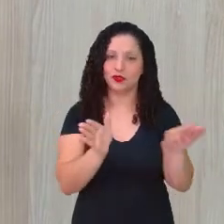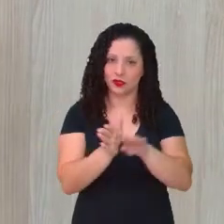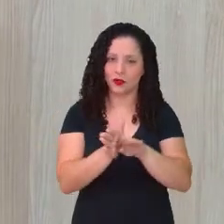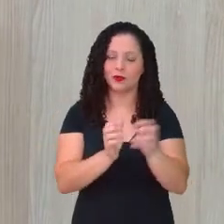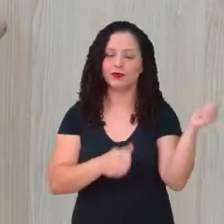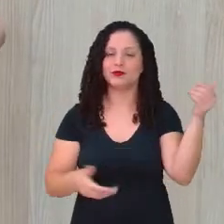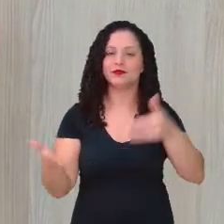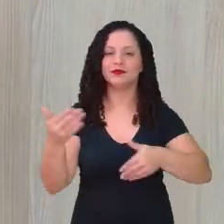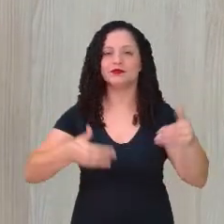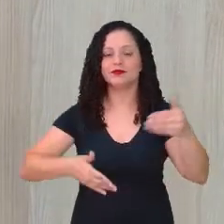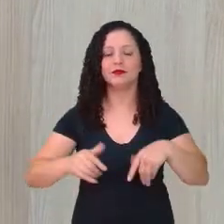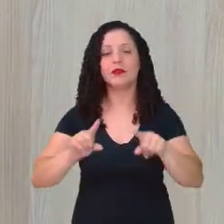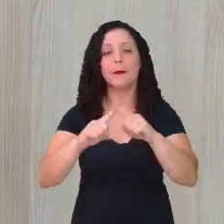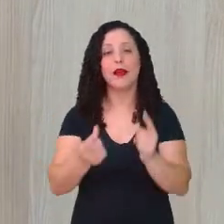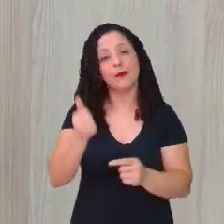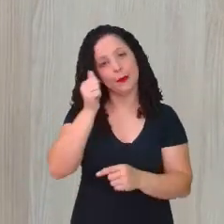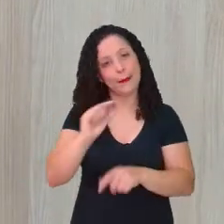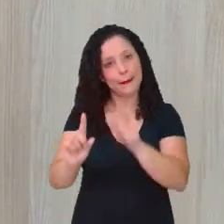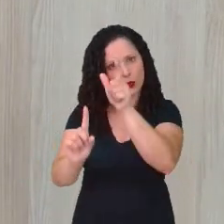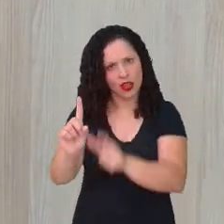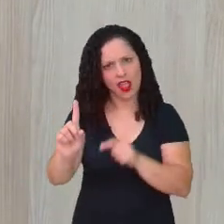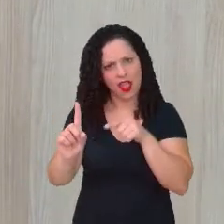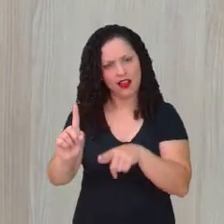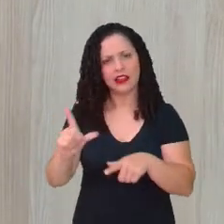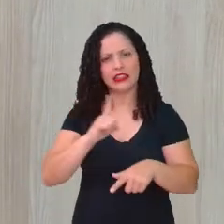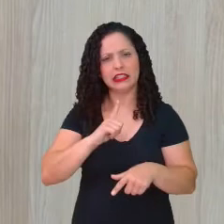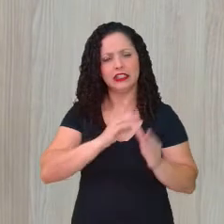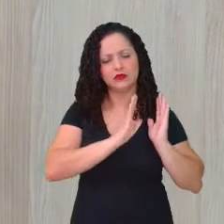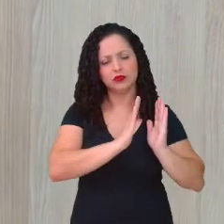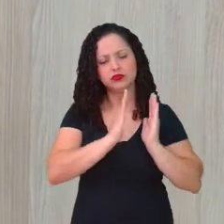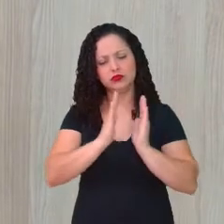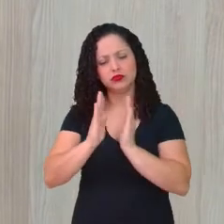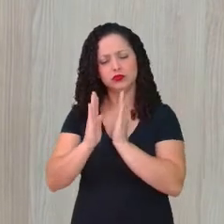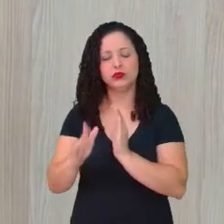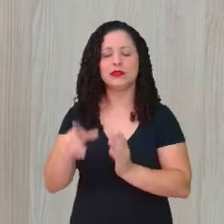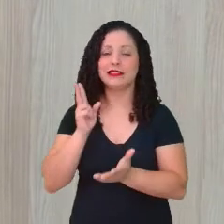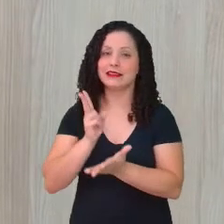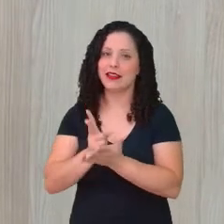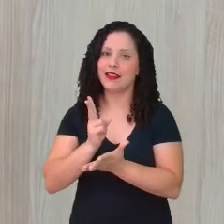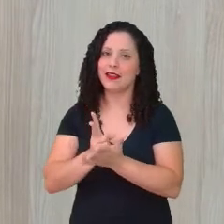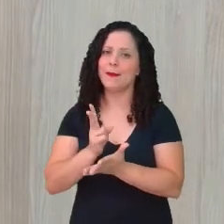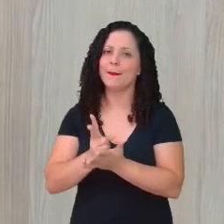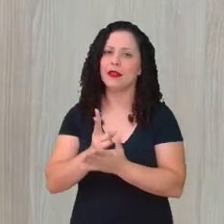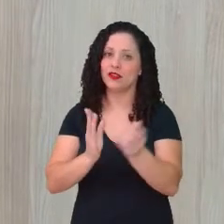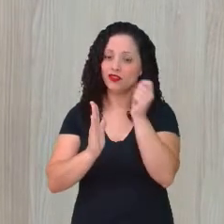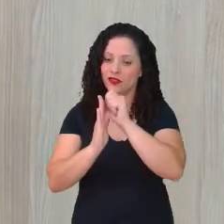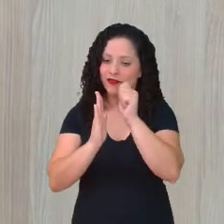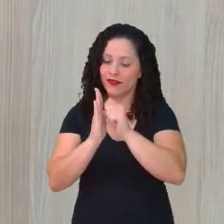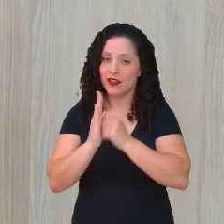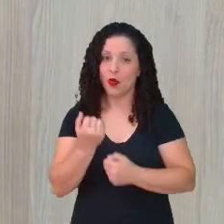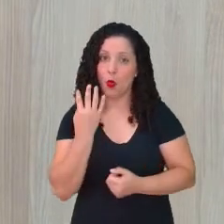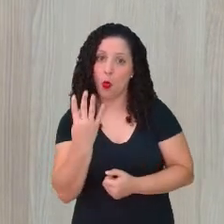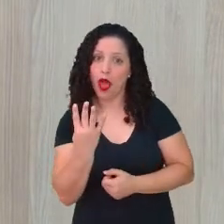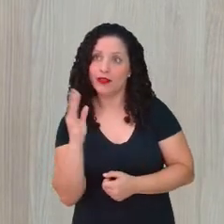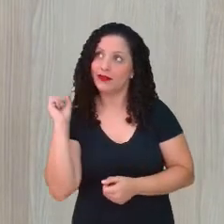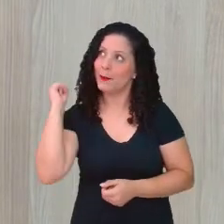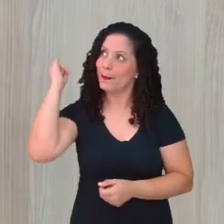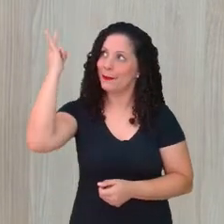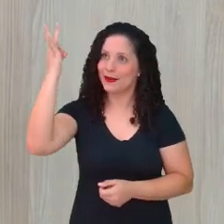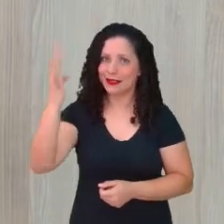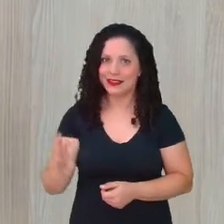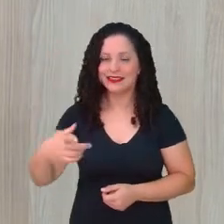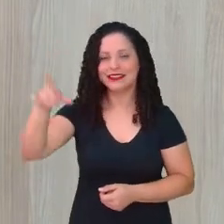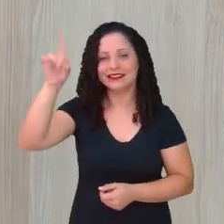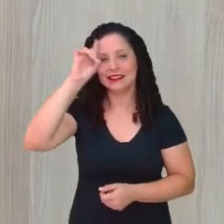mas Clarice Lispector tinha uma rotina de escrita muito regrada. Ela sentava-se para escrever às quatro horas da manhã, todos os dias.